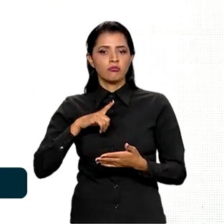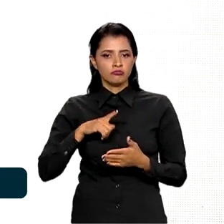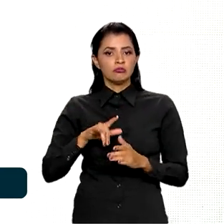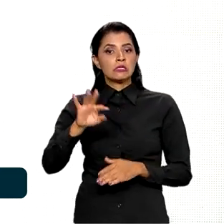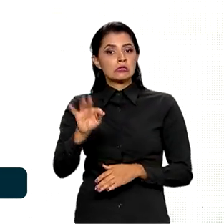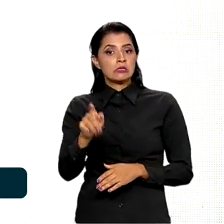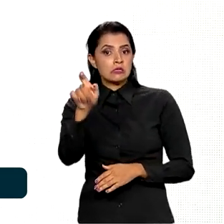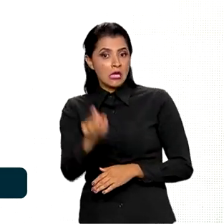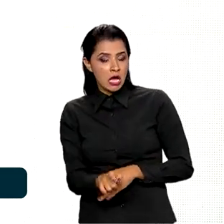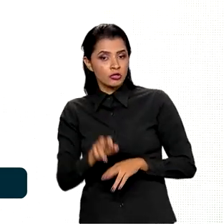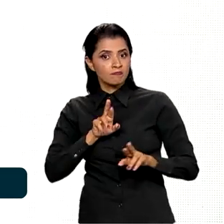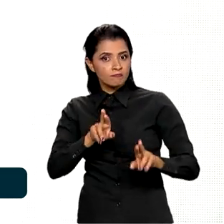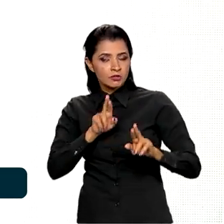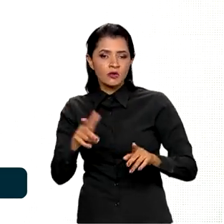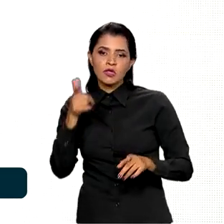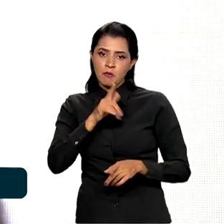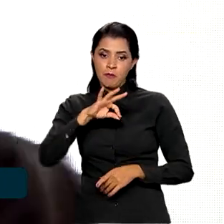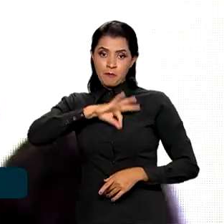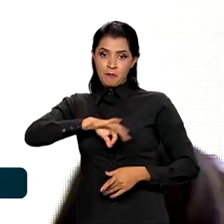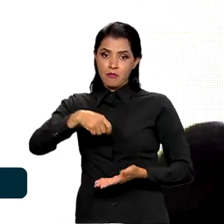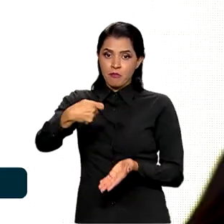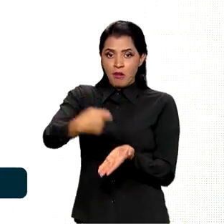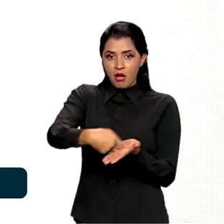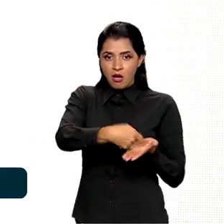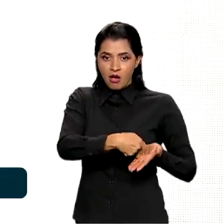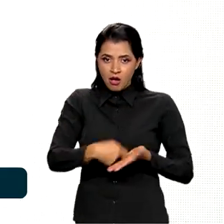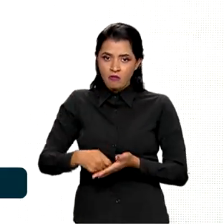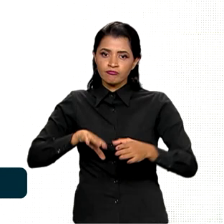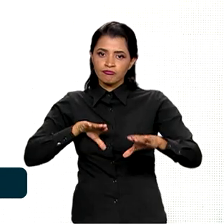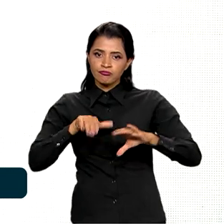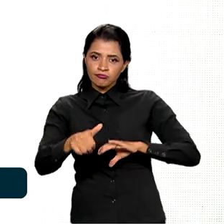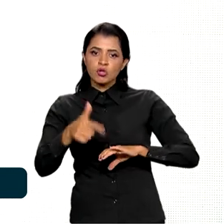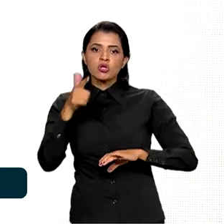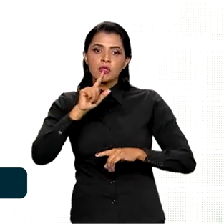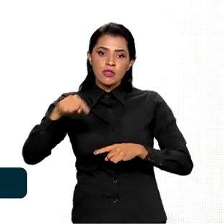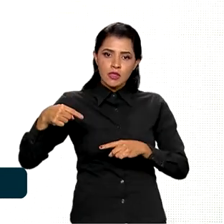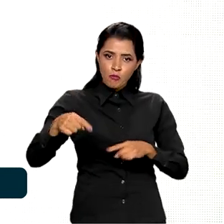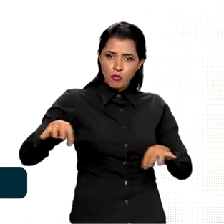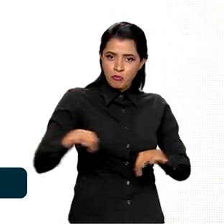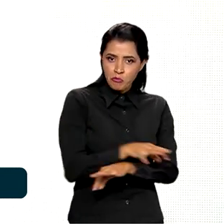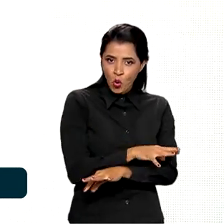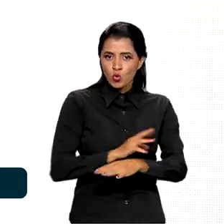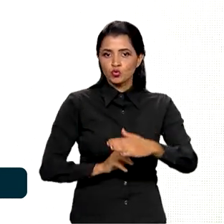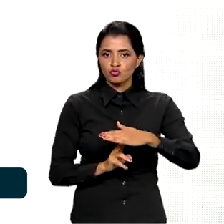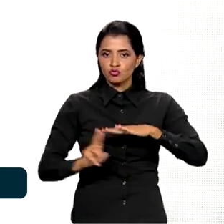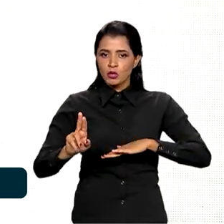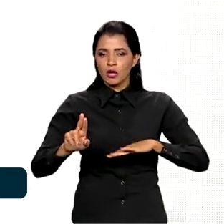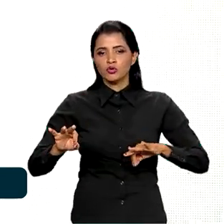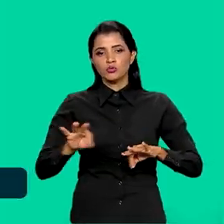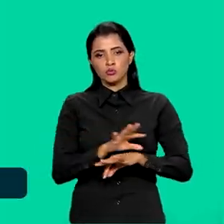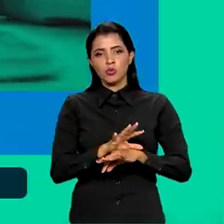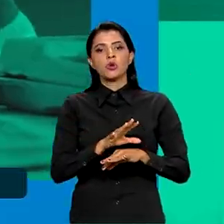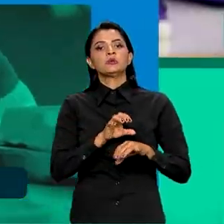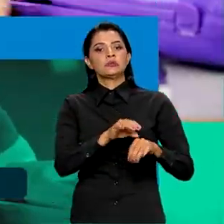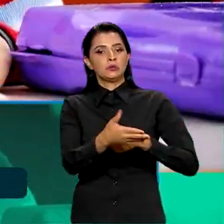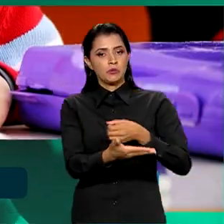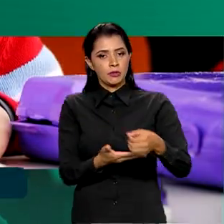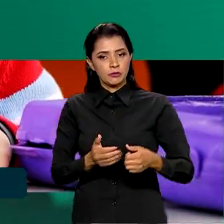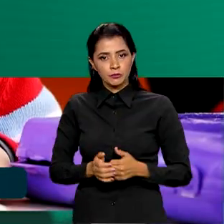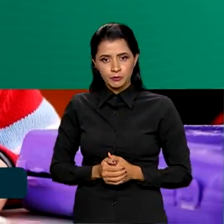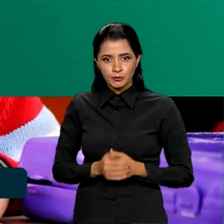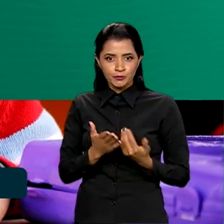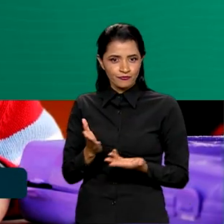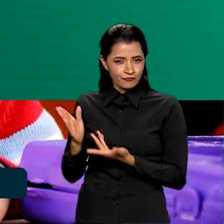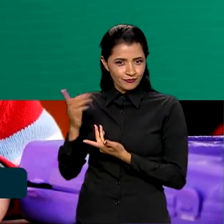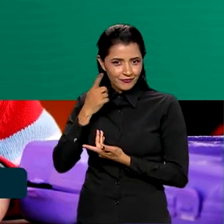expectativa também de remuneração na formação depois que esses alunos saem do ensino básico. Segundo o painel